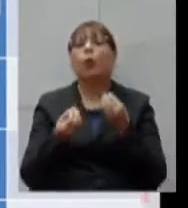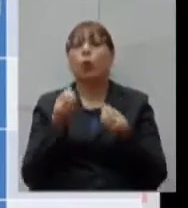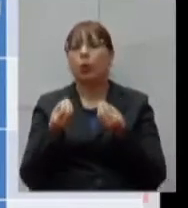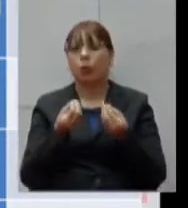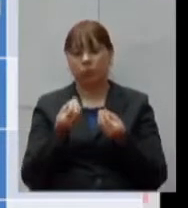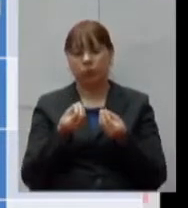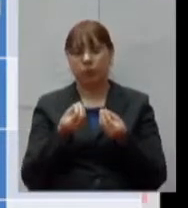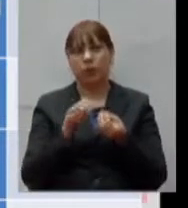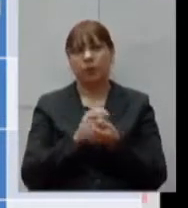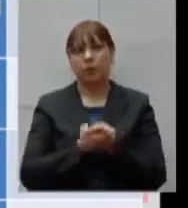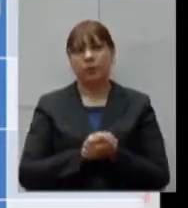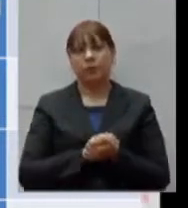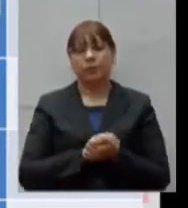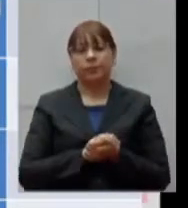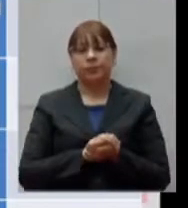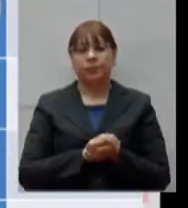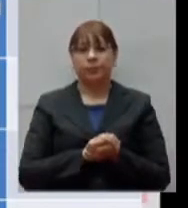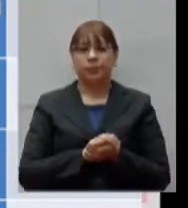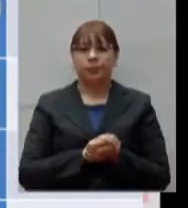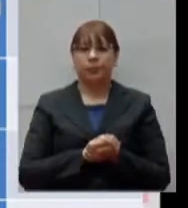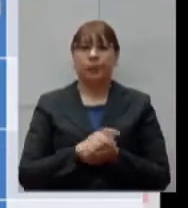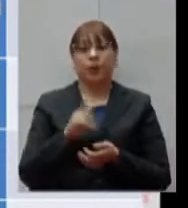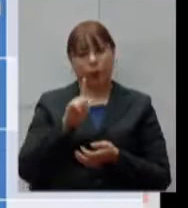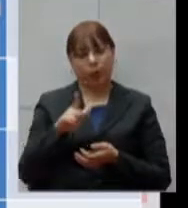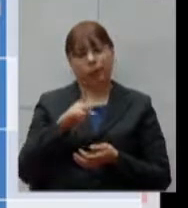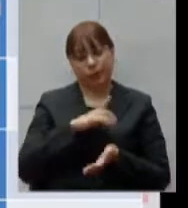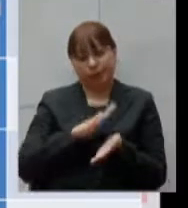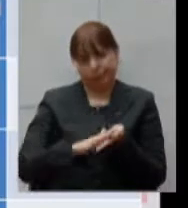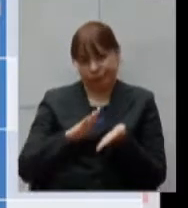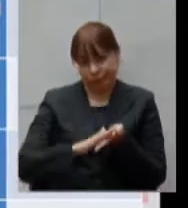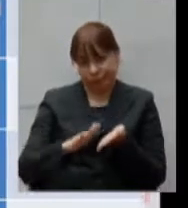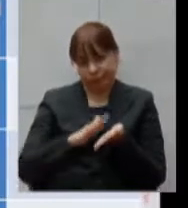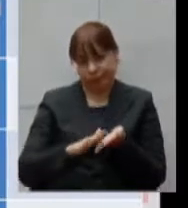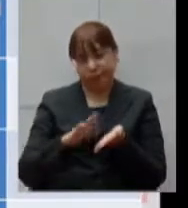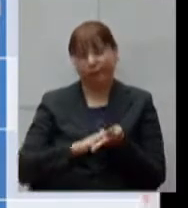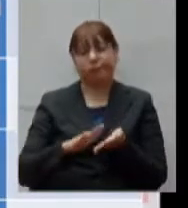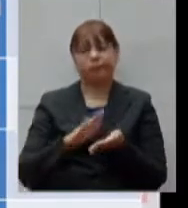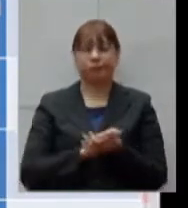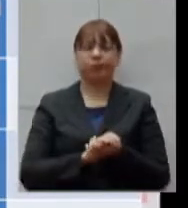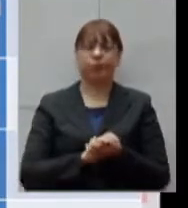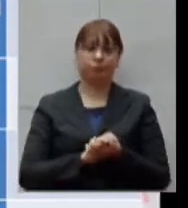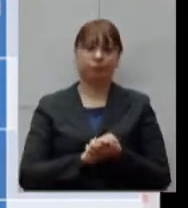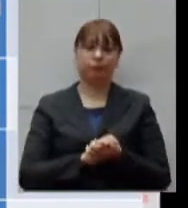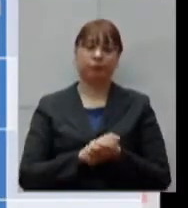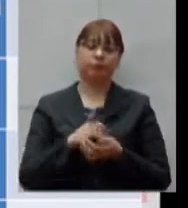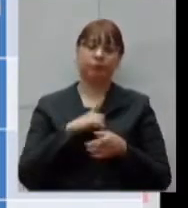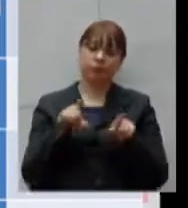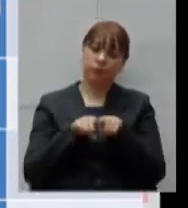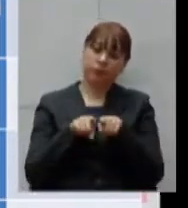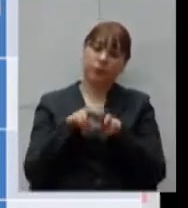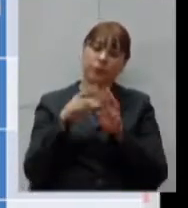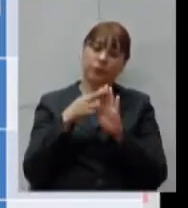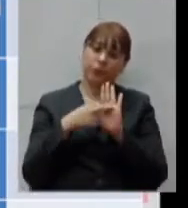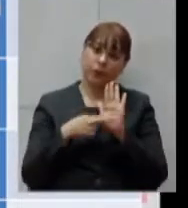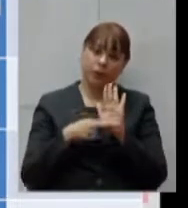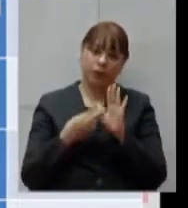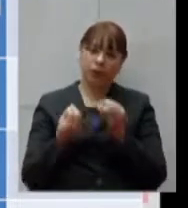obviamente, além de custo, tem vários critérios técnicos,